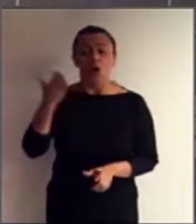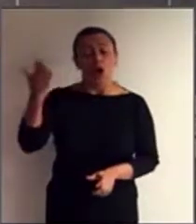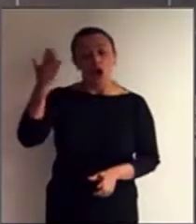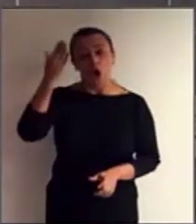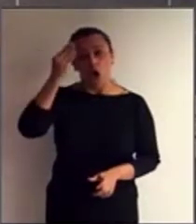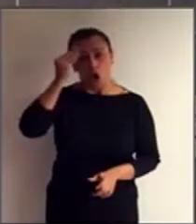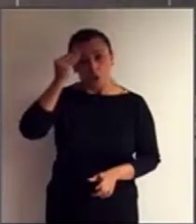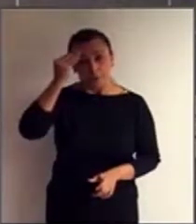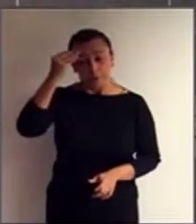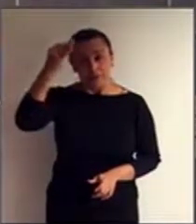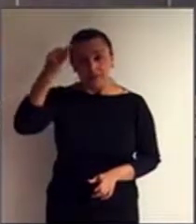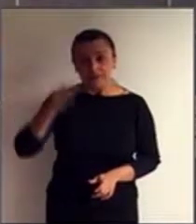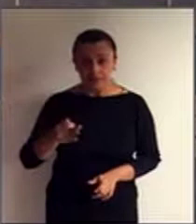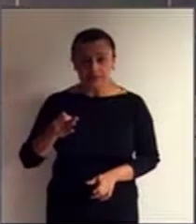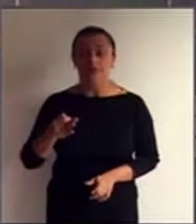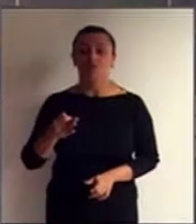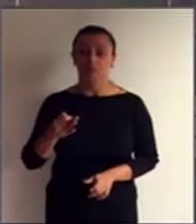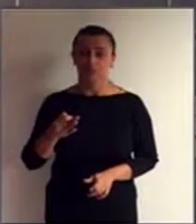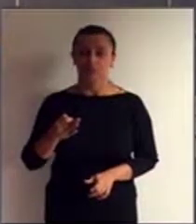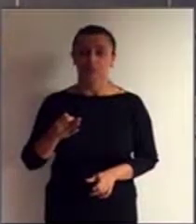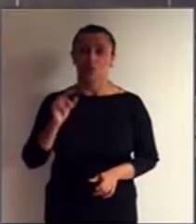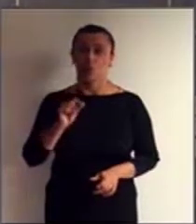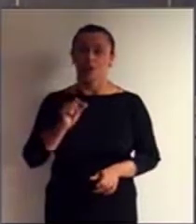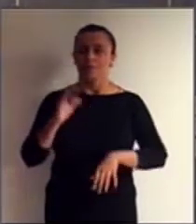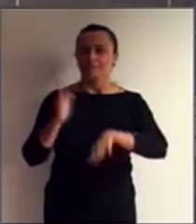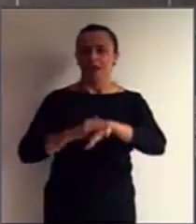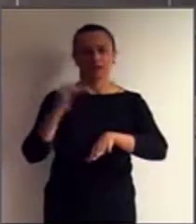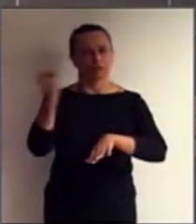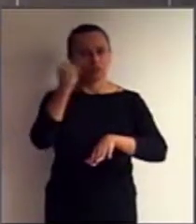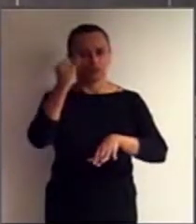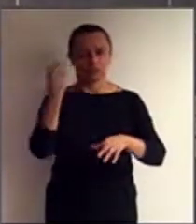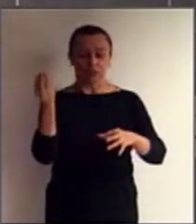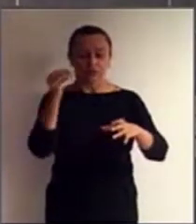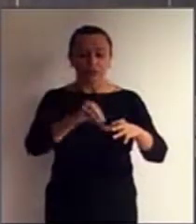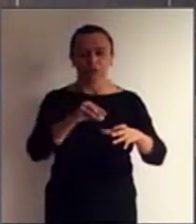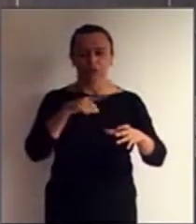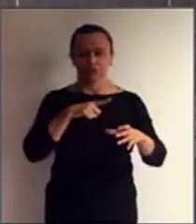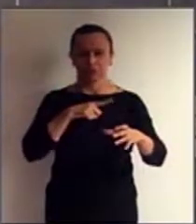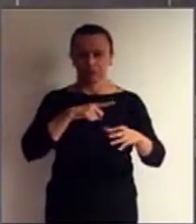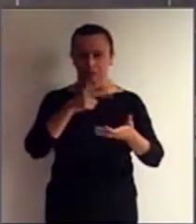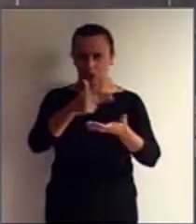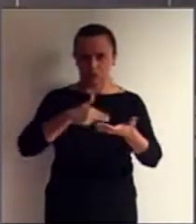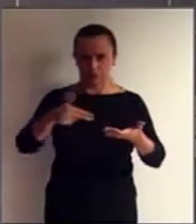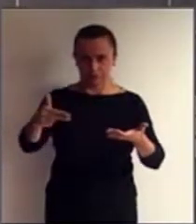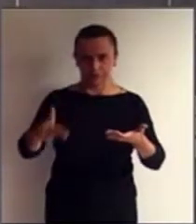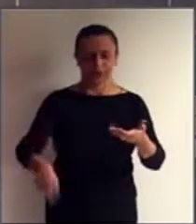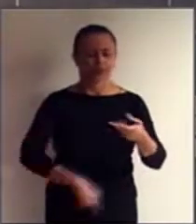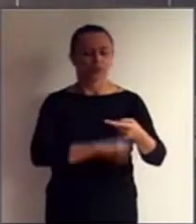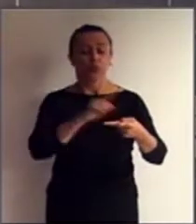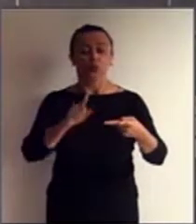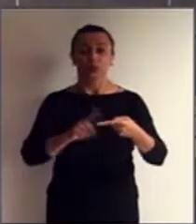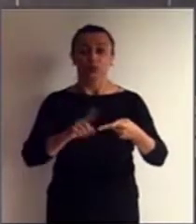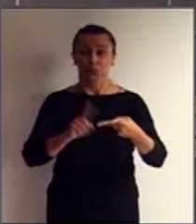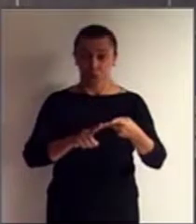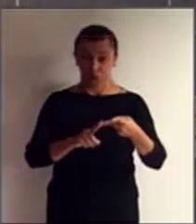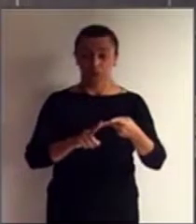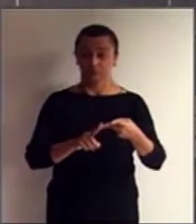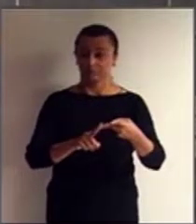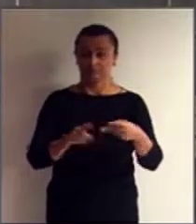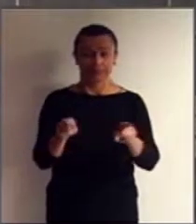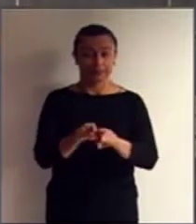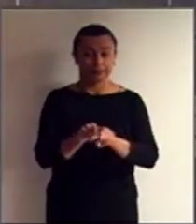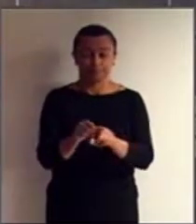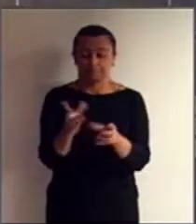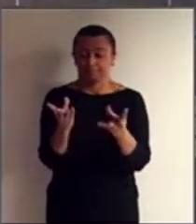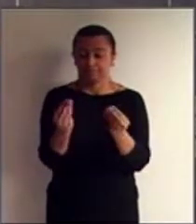destes princípios que regem a Convenção. O segundo princípio, também extremamente